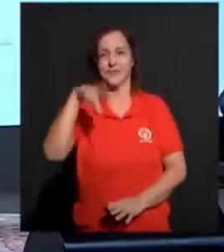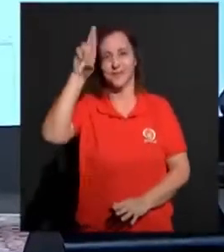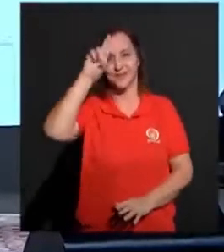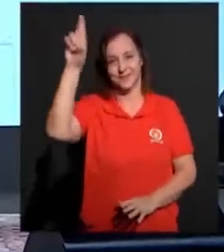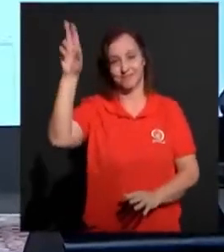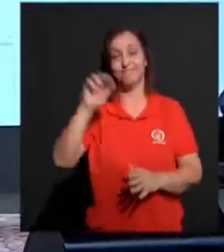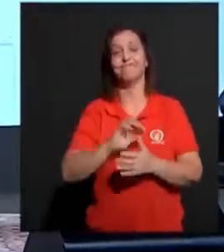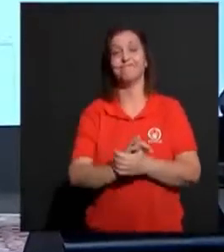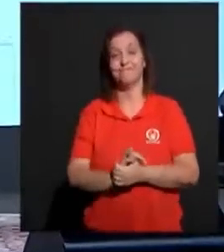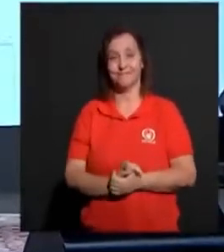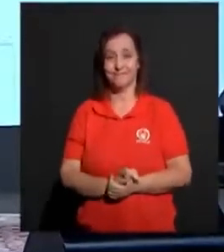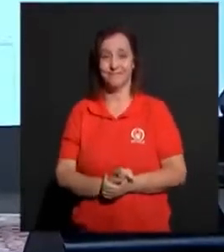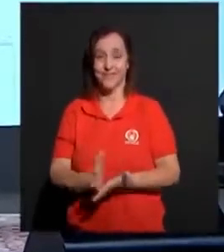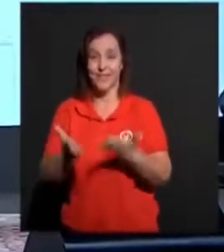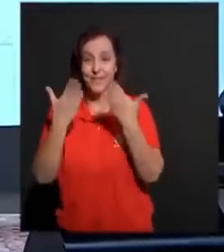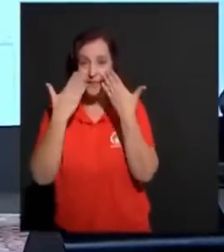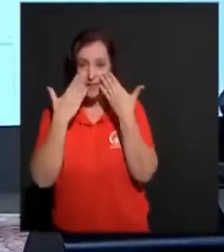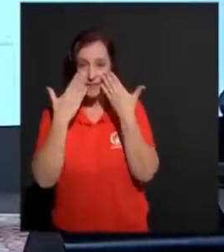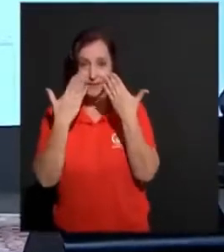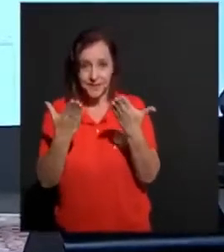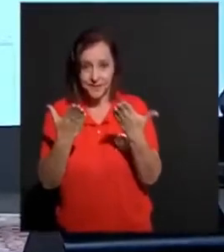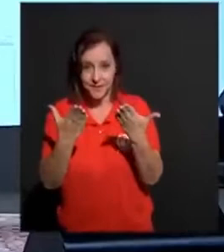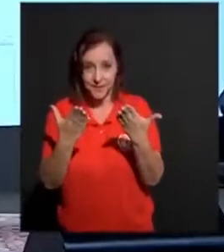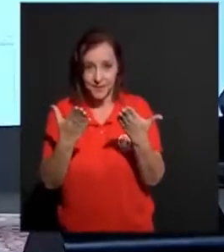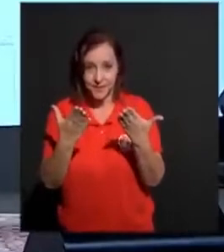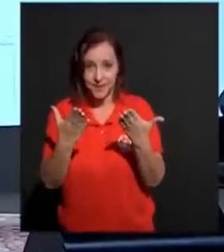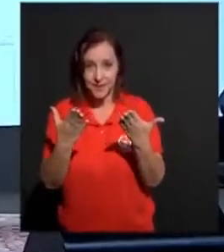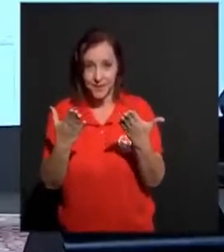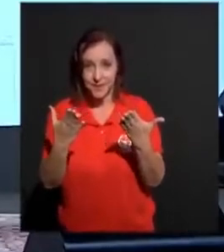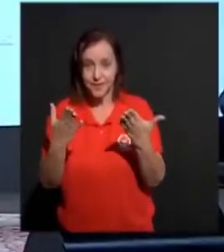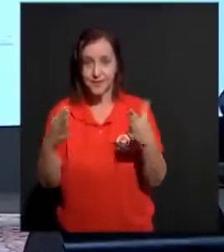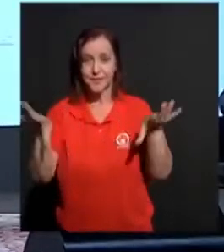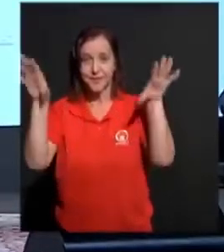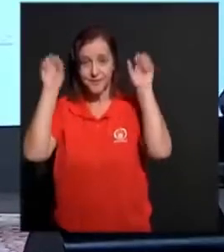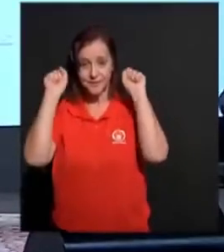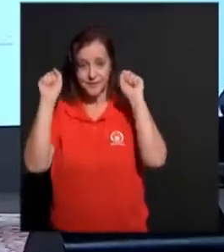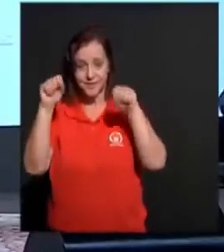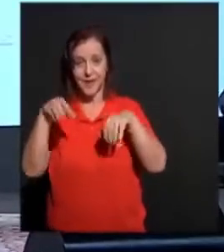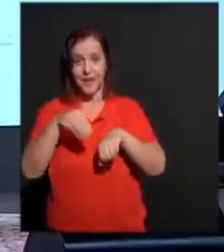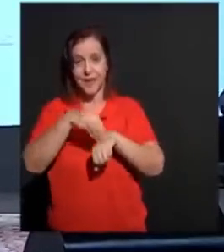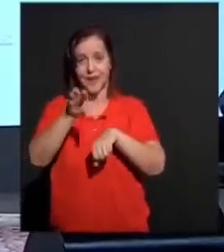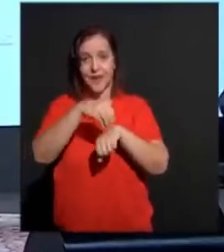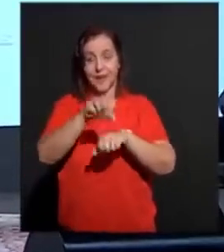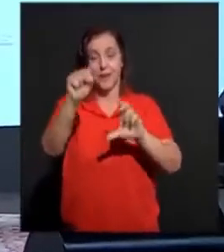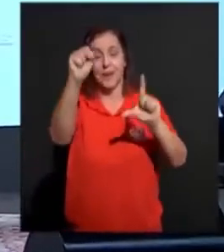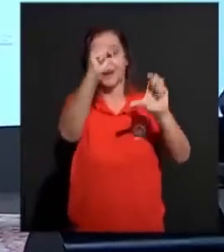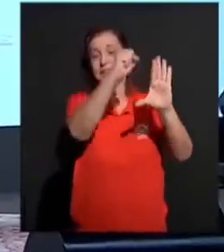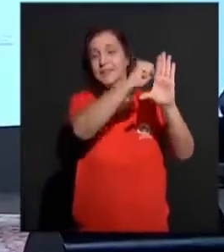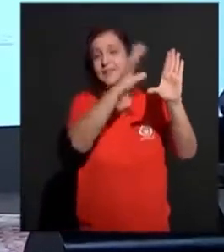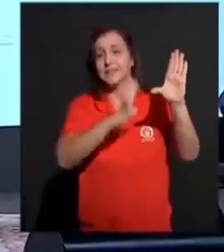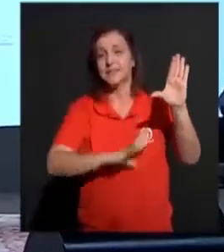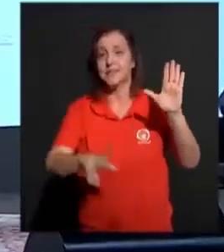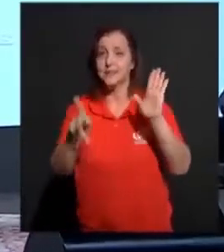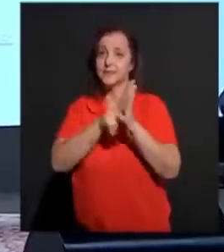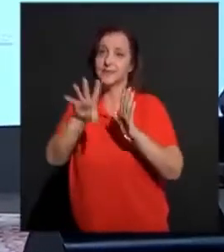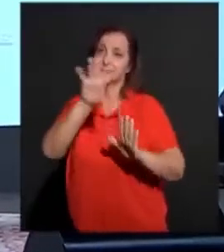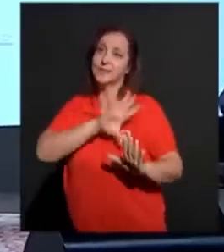Você viu, ouviu nessa mensagem. As características do amor.